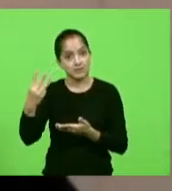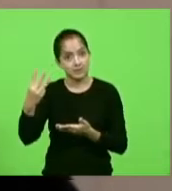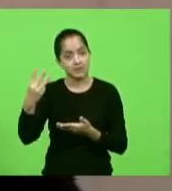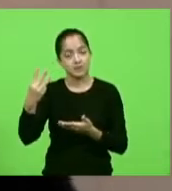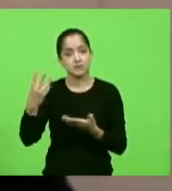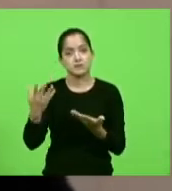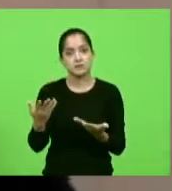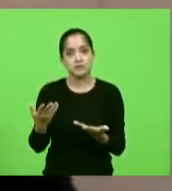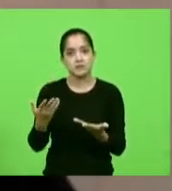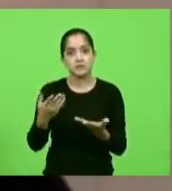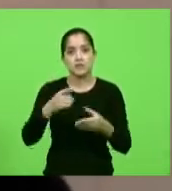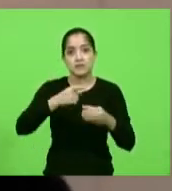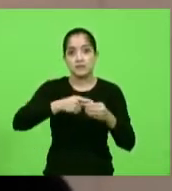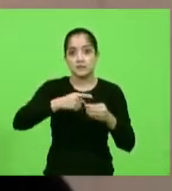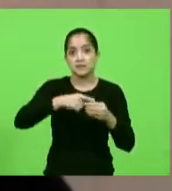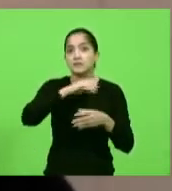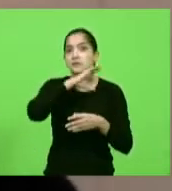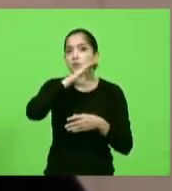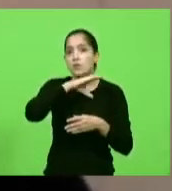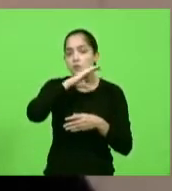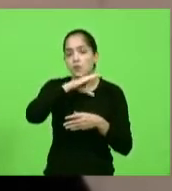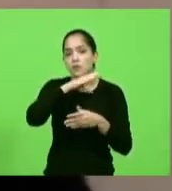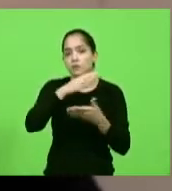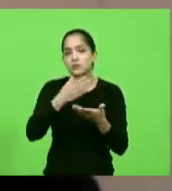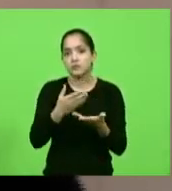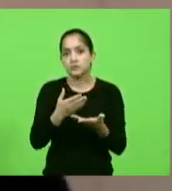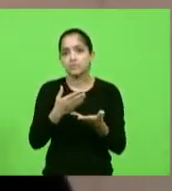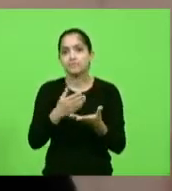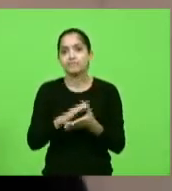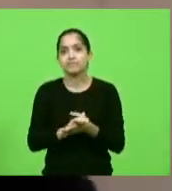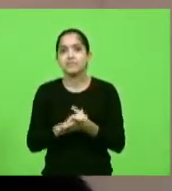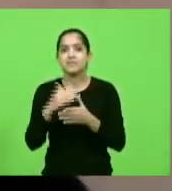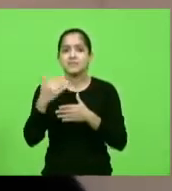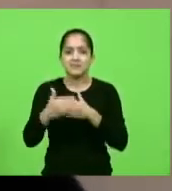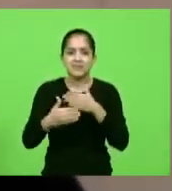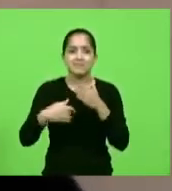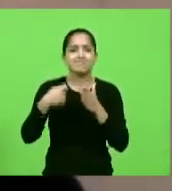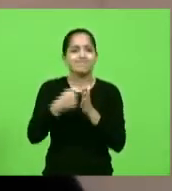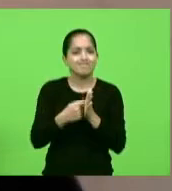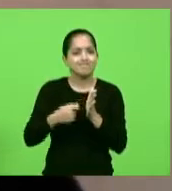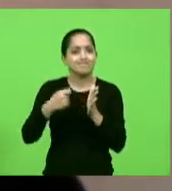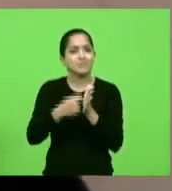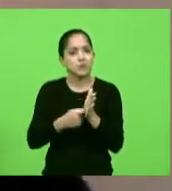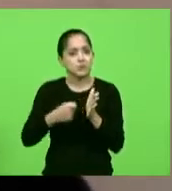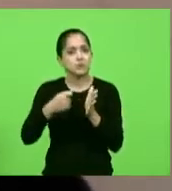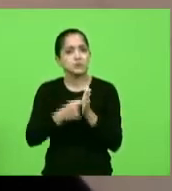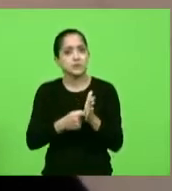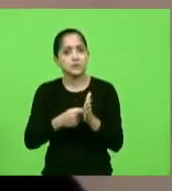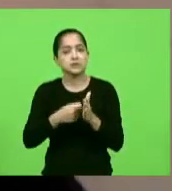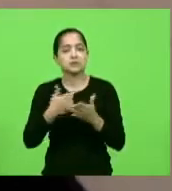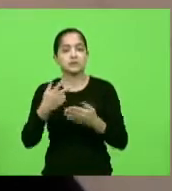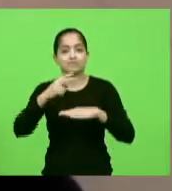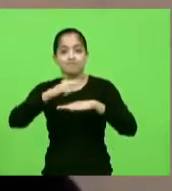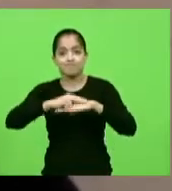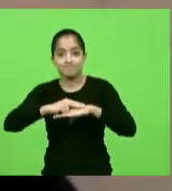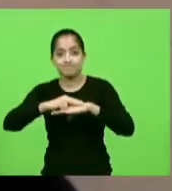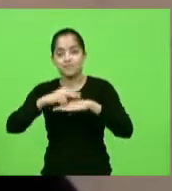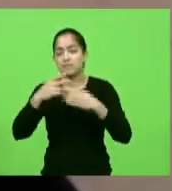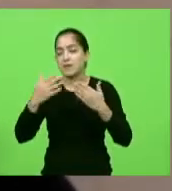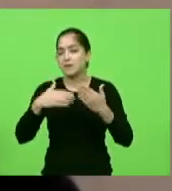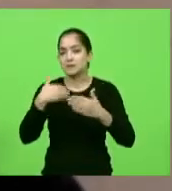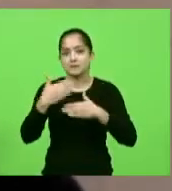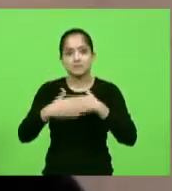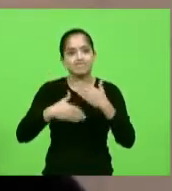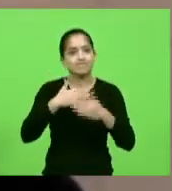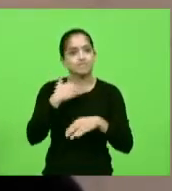da cidade de Concórdia, que estava aí lutando para vencer a Covid e infelizmente se foi. Então